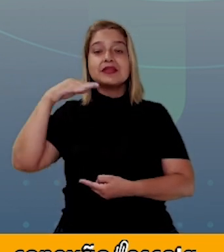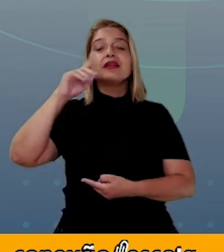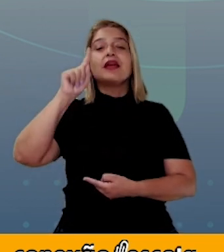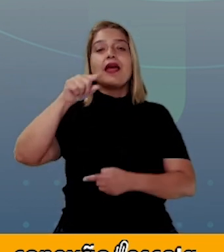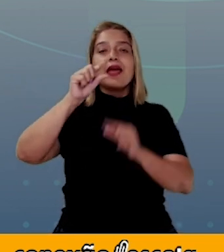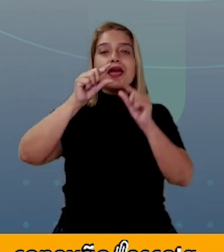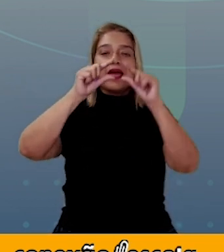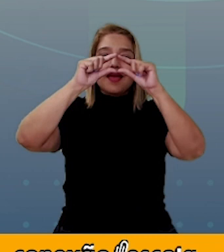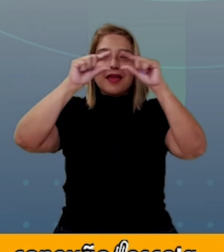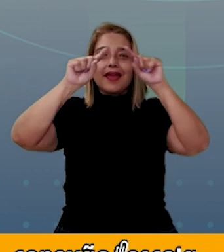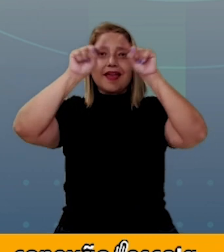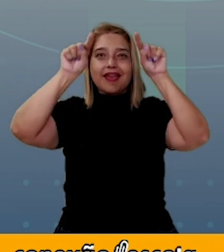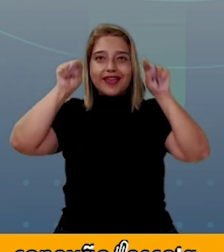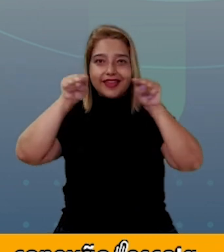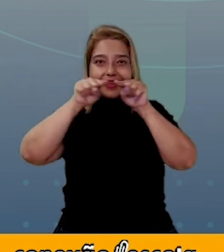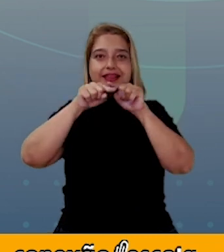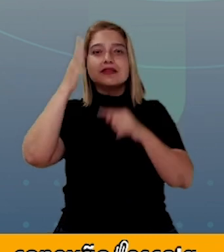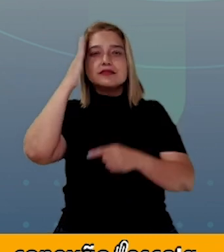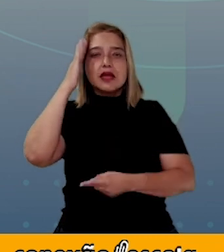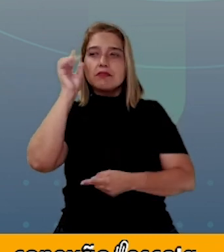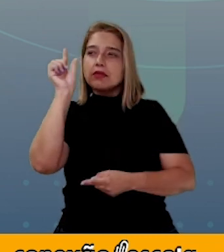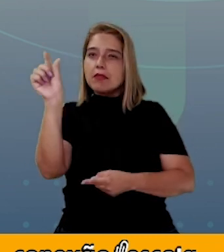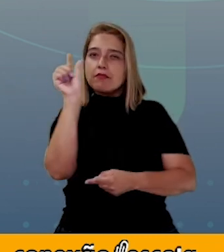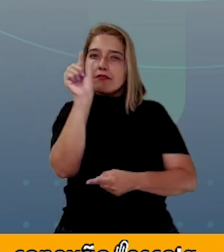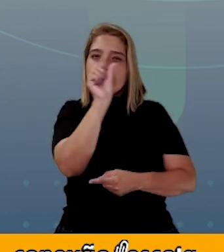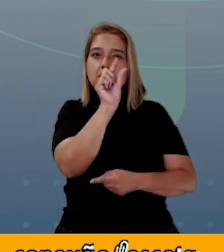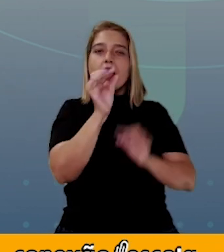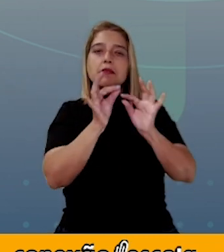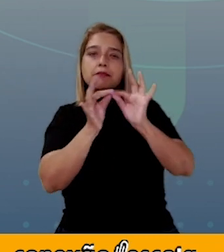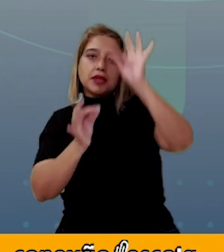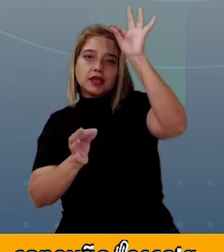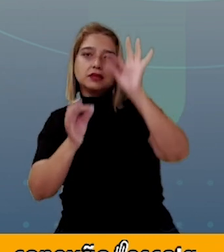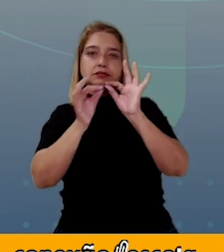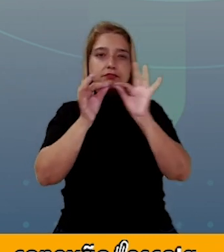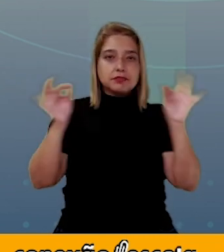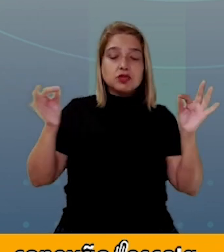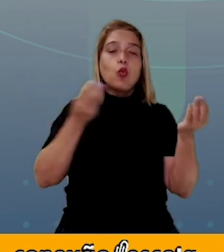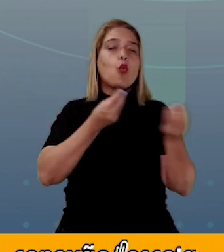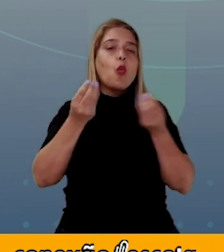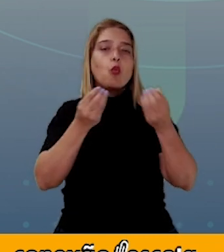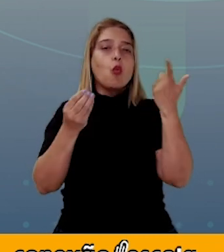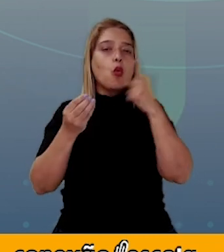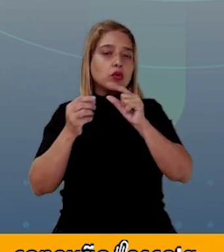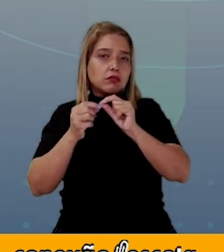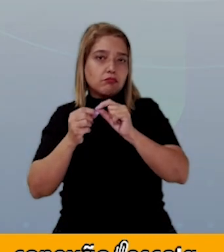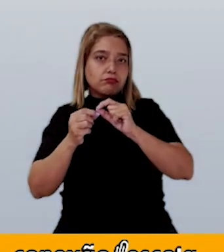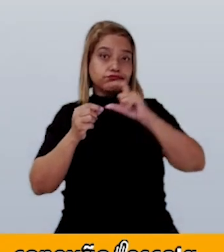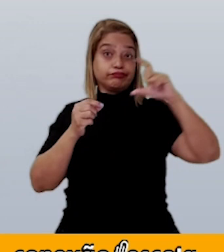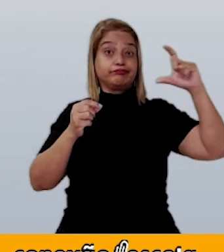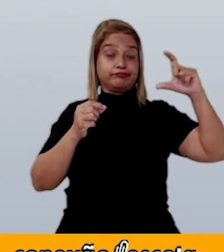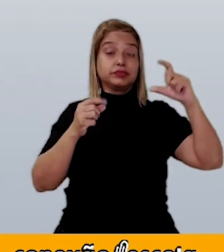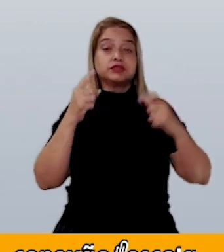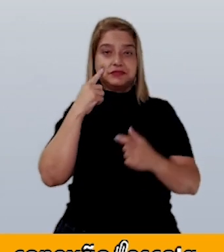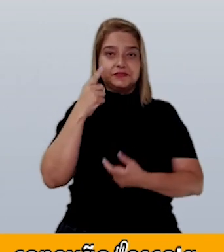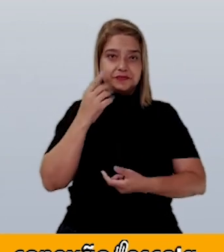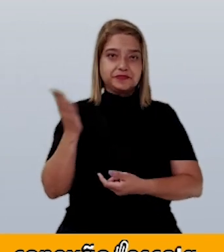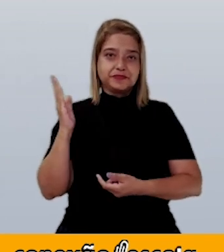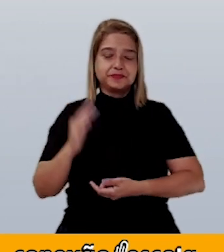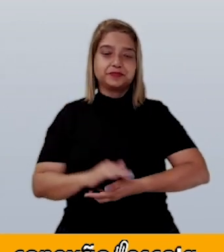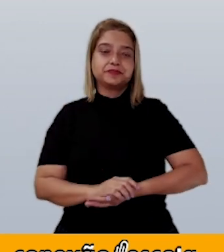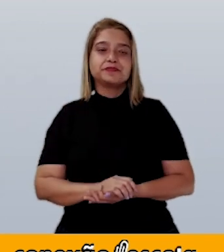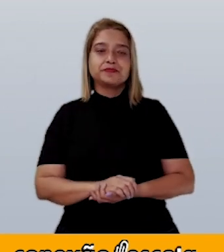medida. Ok? Para ampliar essa figura. Vamos continuar.